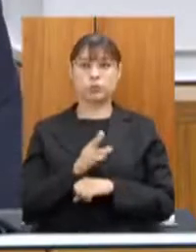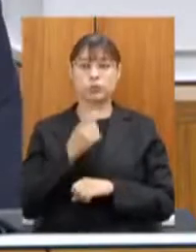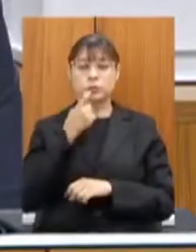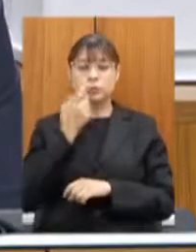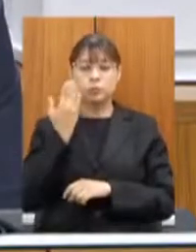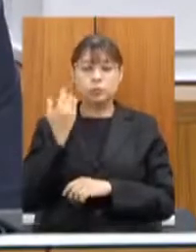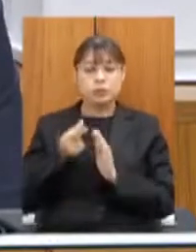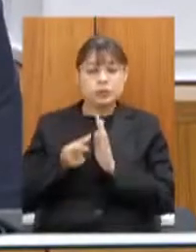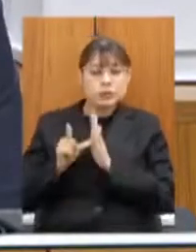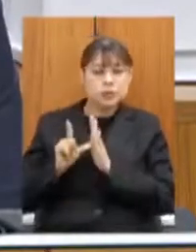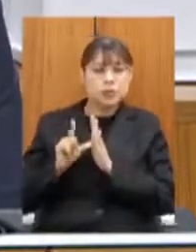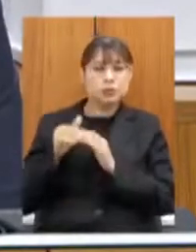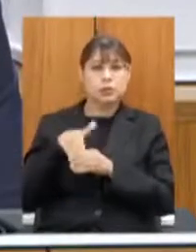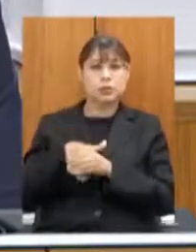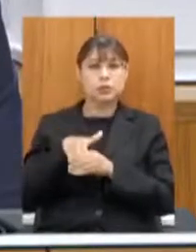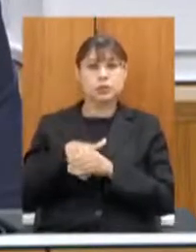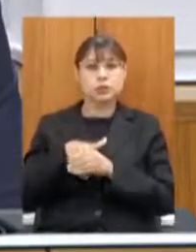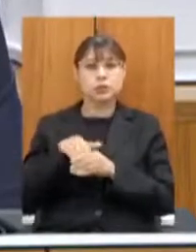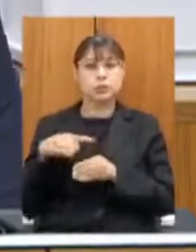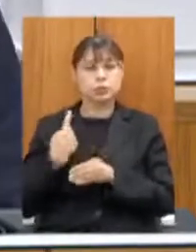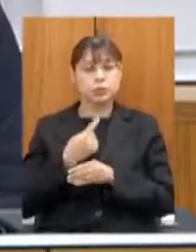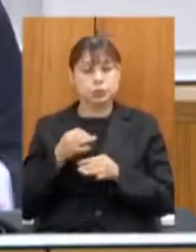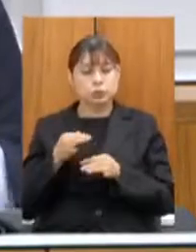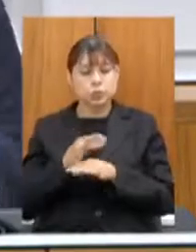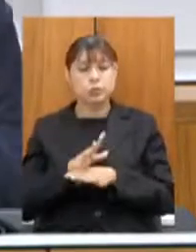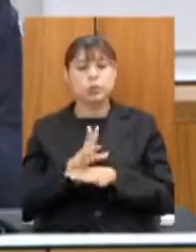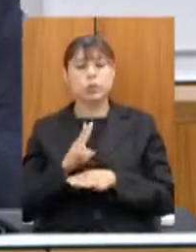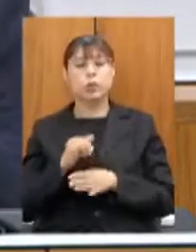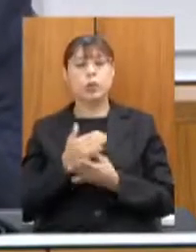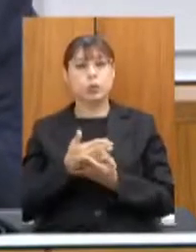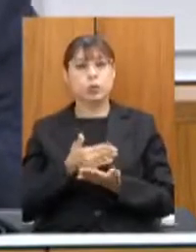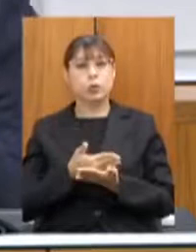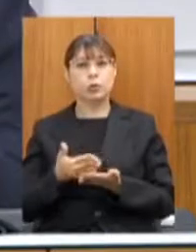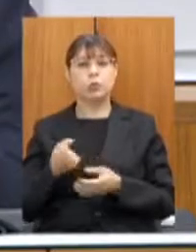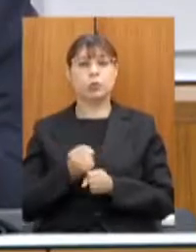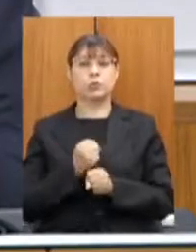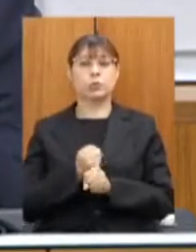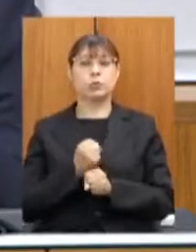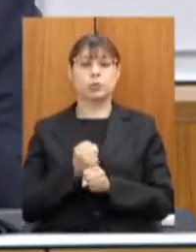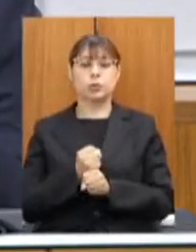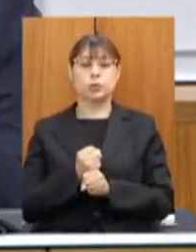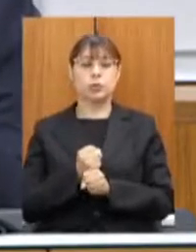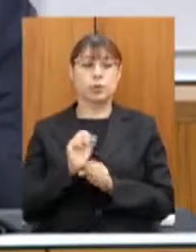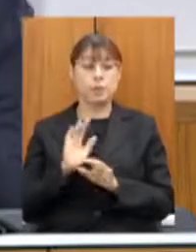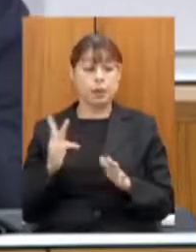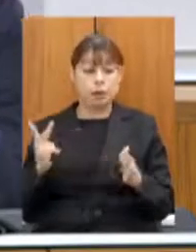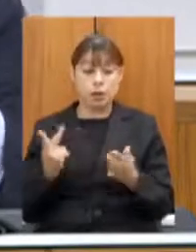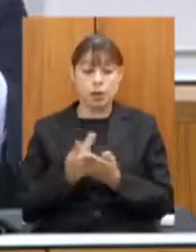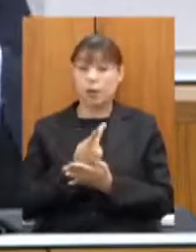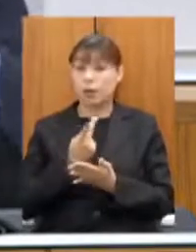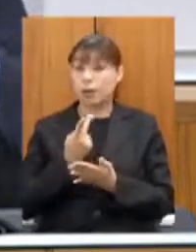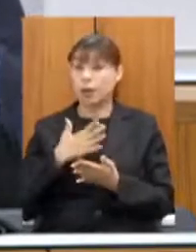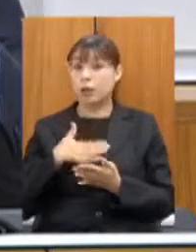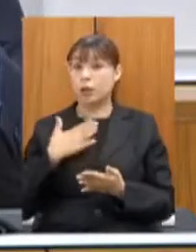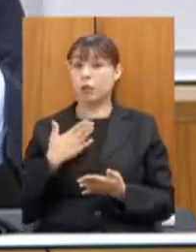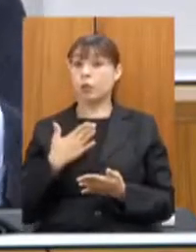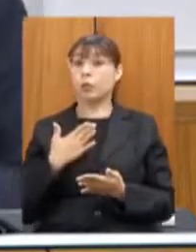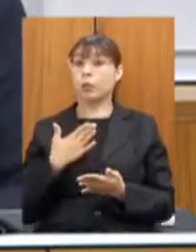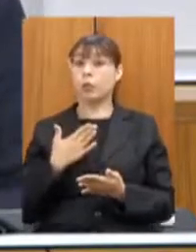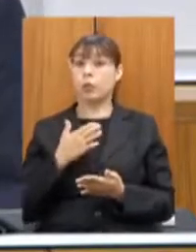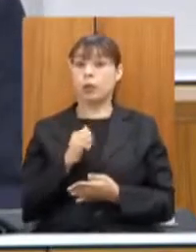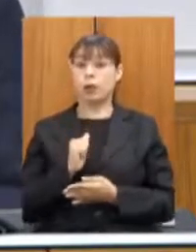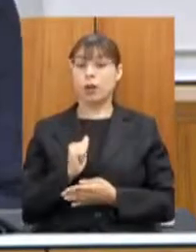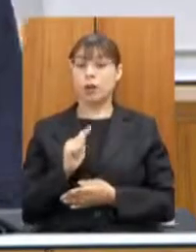nós estávamos prontos para iniciar a obra de maneira repentina recebemos a informação da